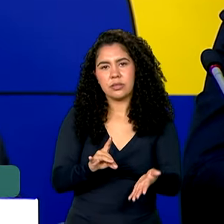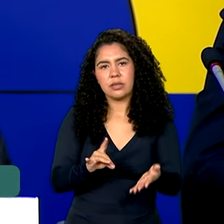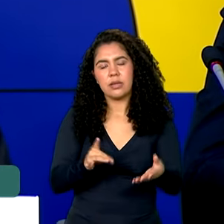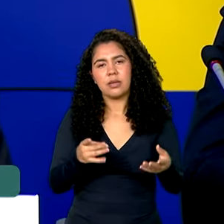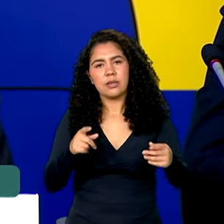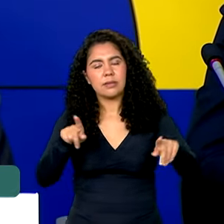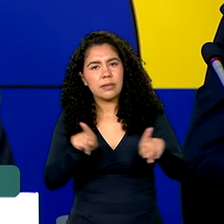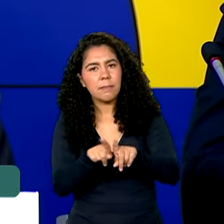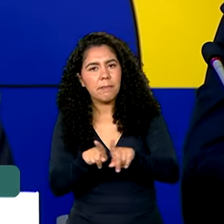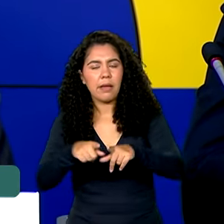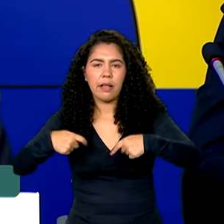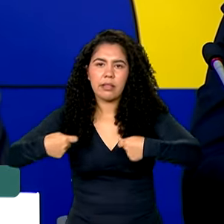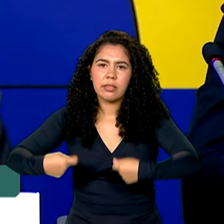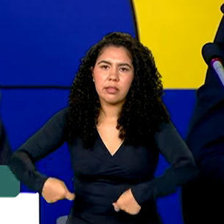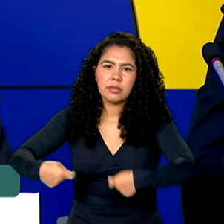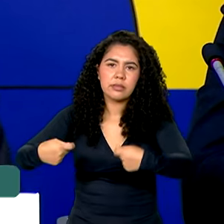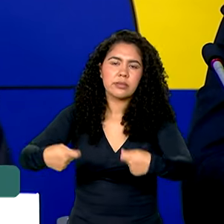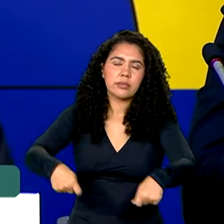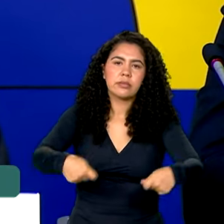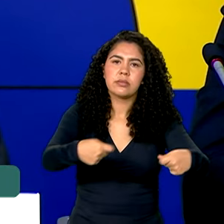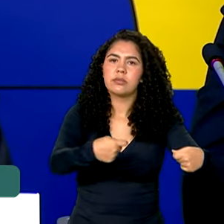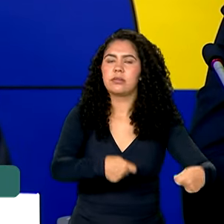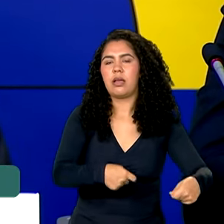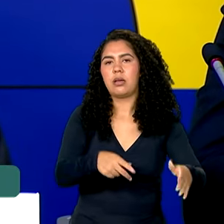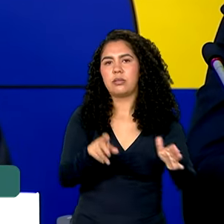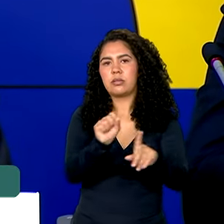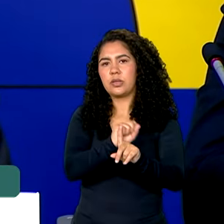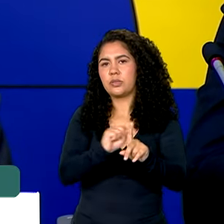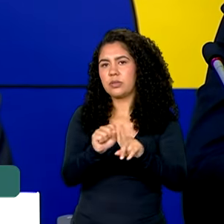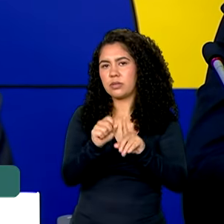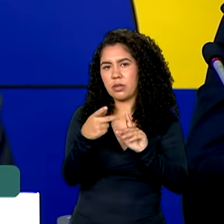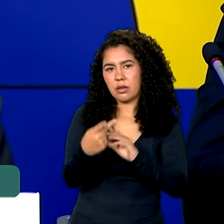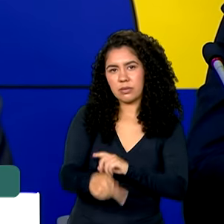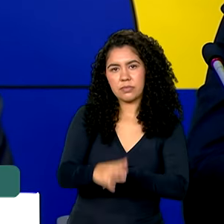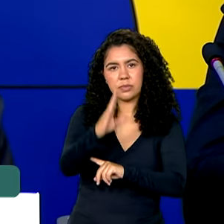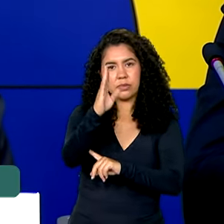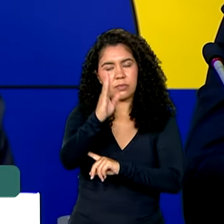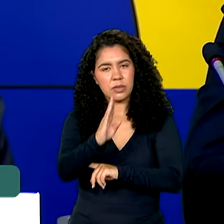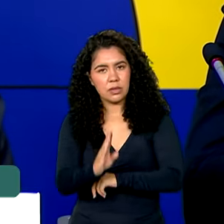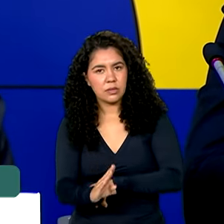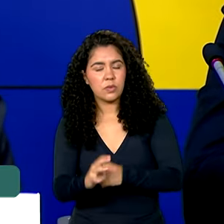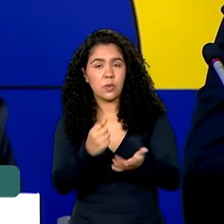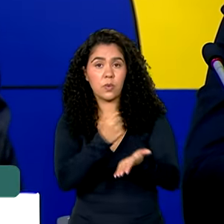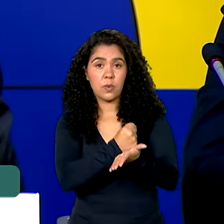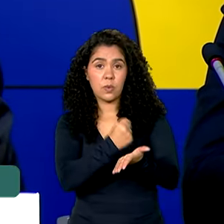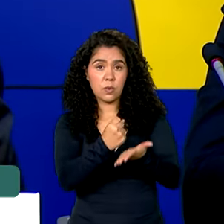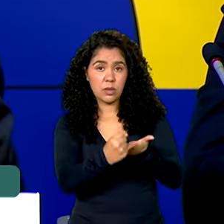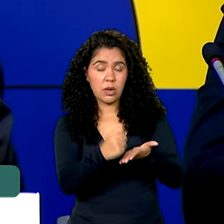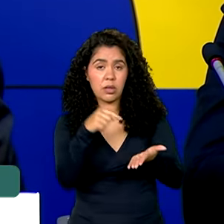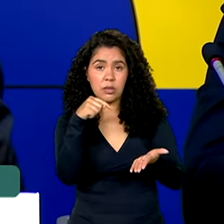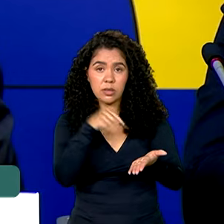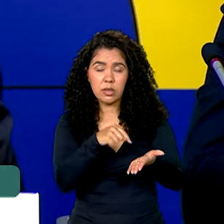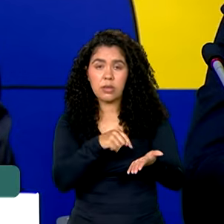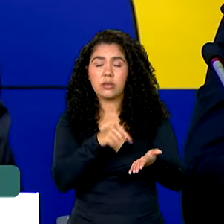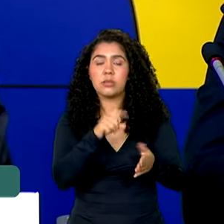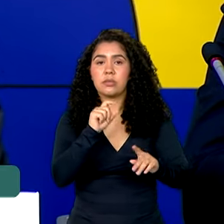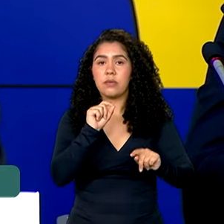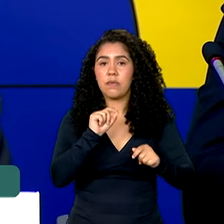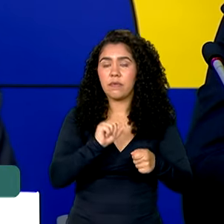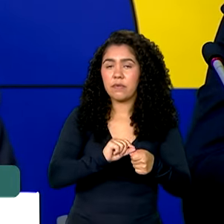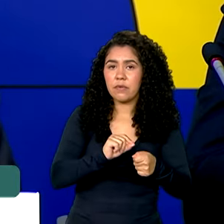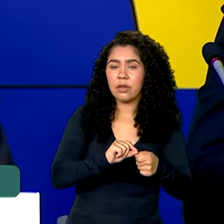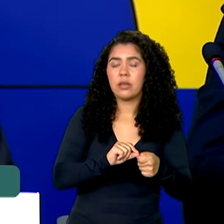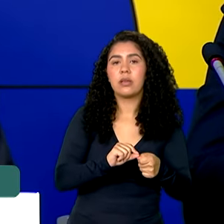das necessidades da sociedade brasileira. Os contratos foram feitos em um outro